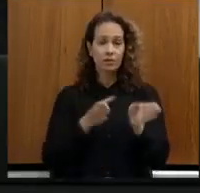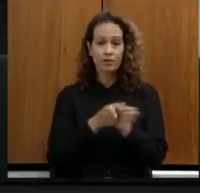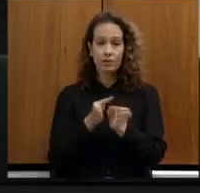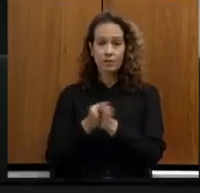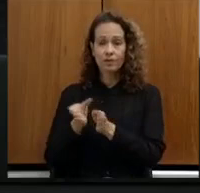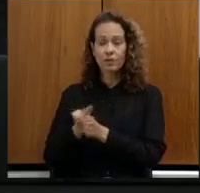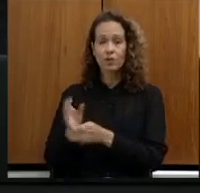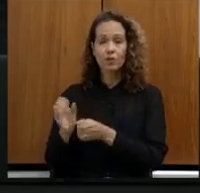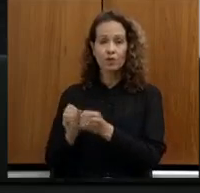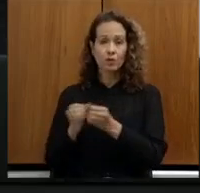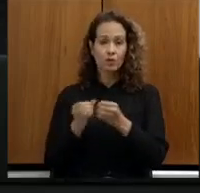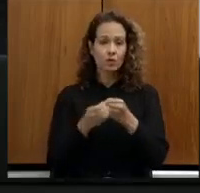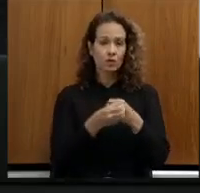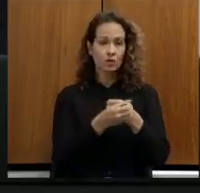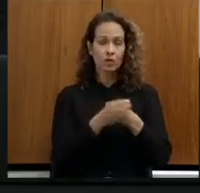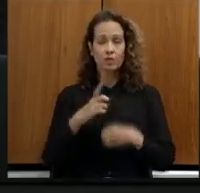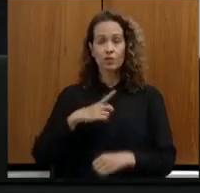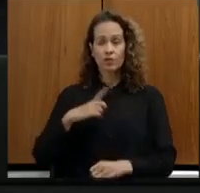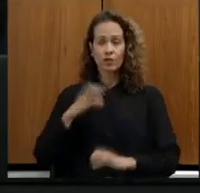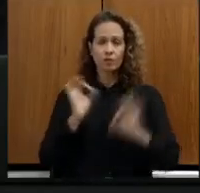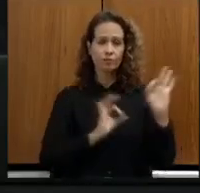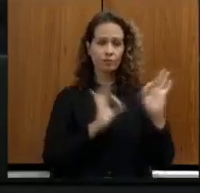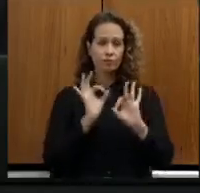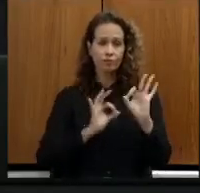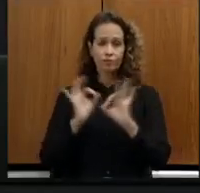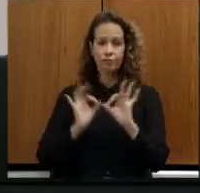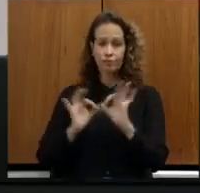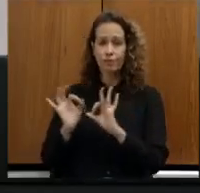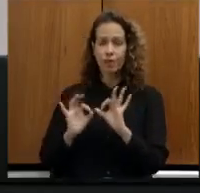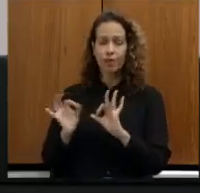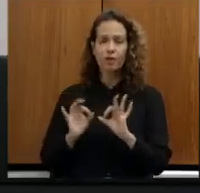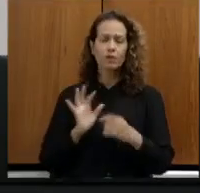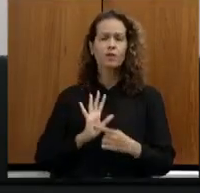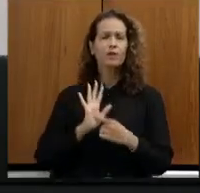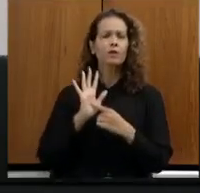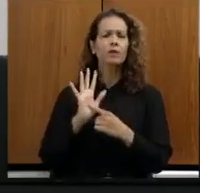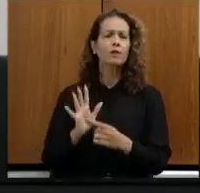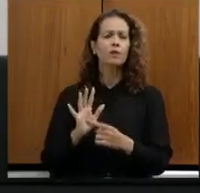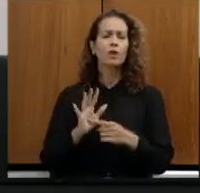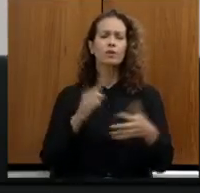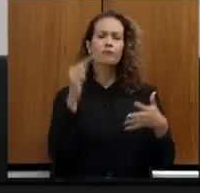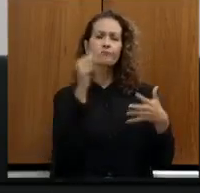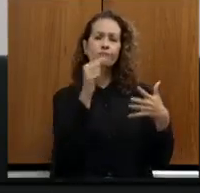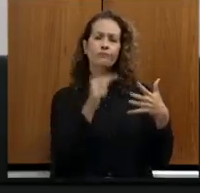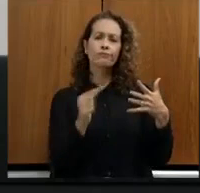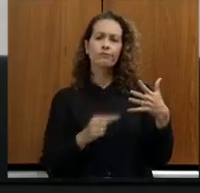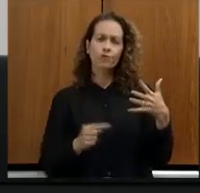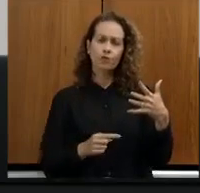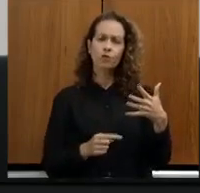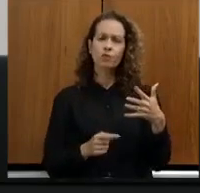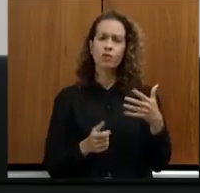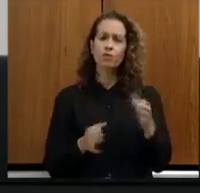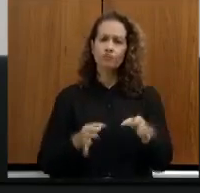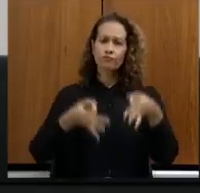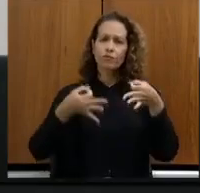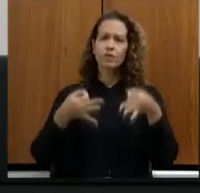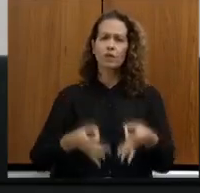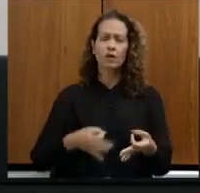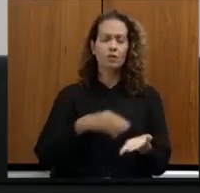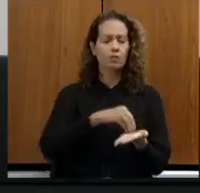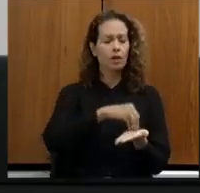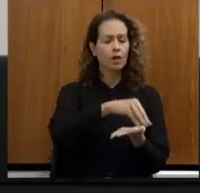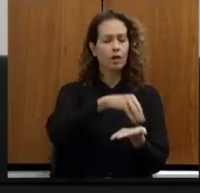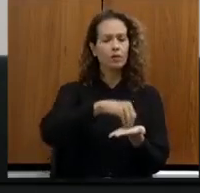na elaboração de um plano de arborização urbana que indique as espécies mais adequadas e especificações técnicas para o plantio.